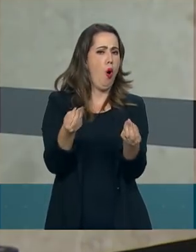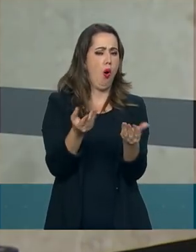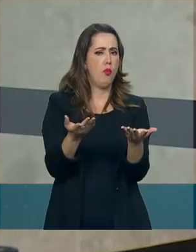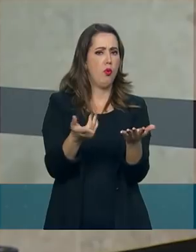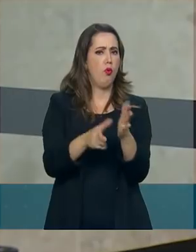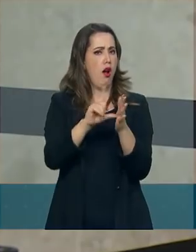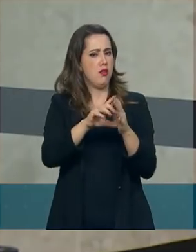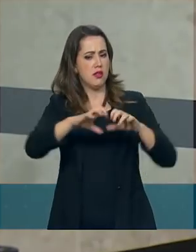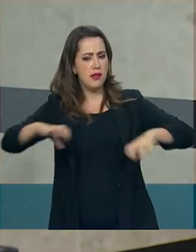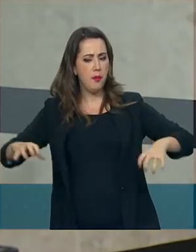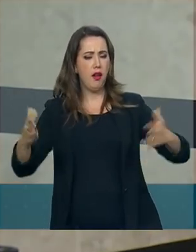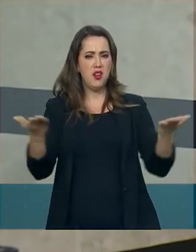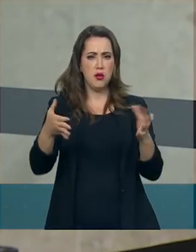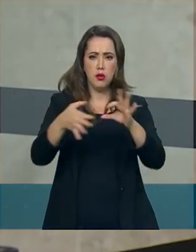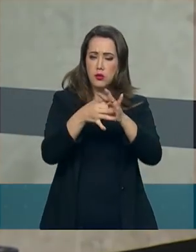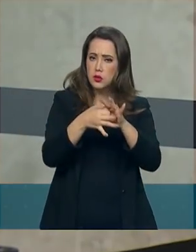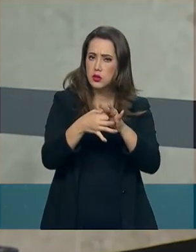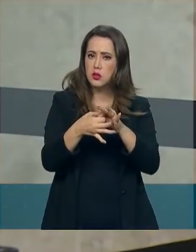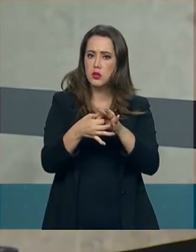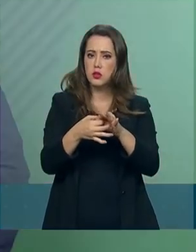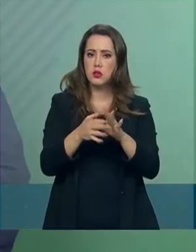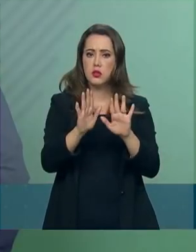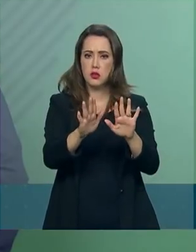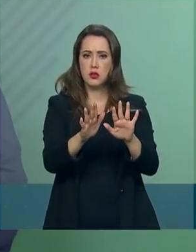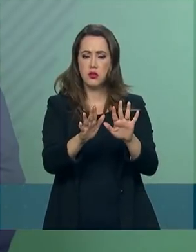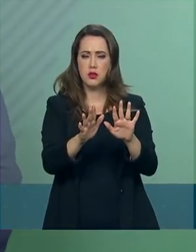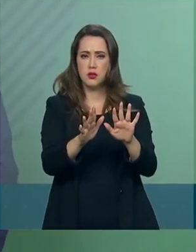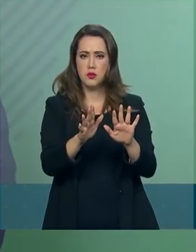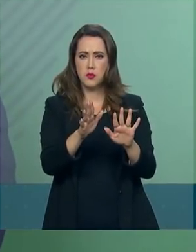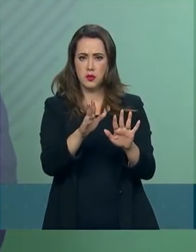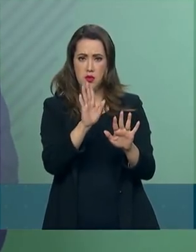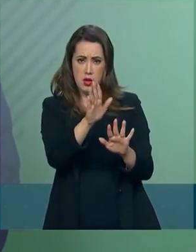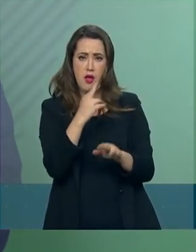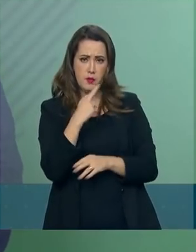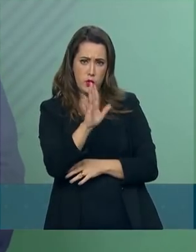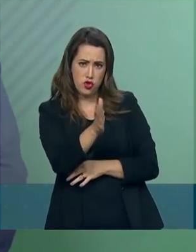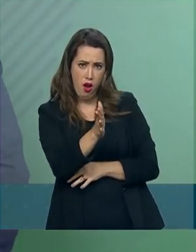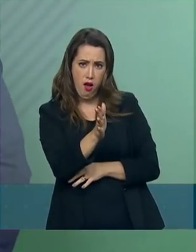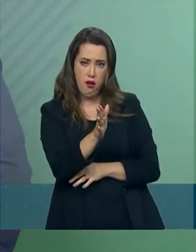Congresso. E a outra dúvida, o senhor falou... Deixa eu te responder uma uma que facilita, bem?